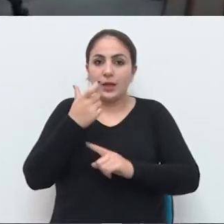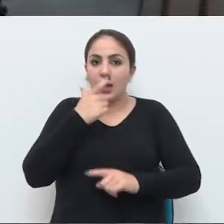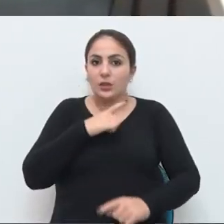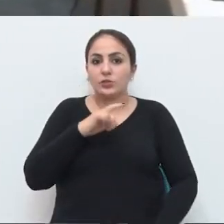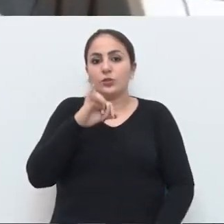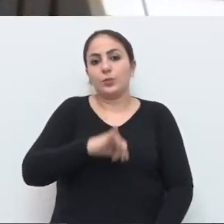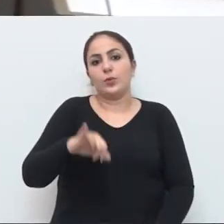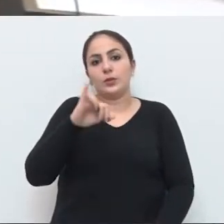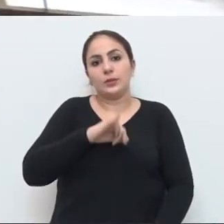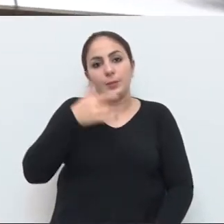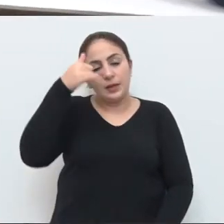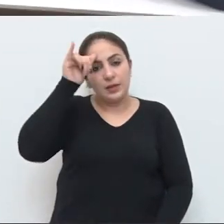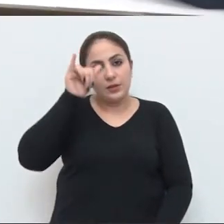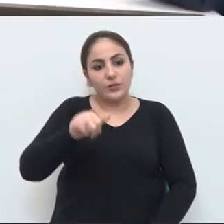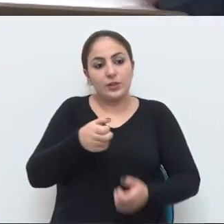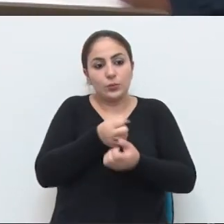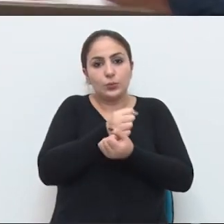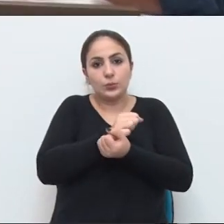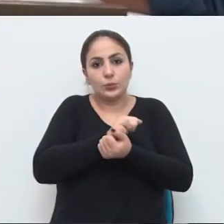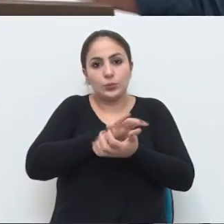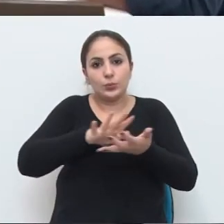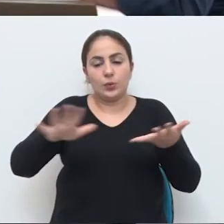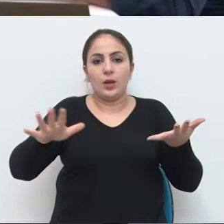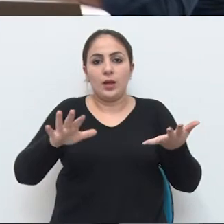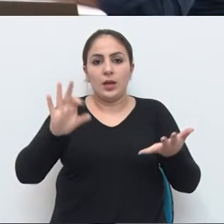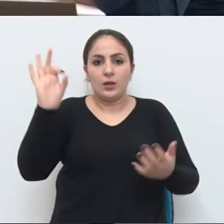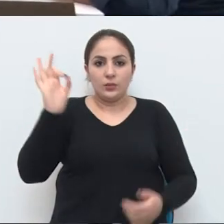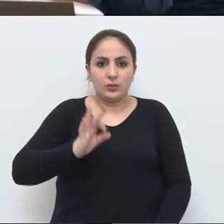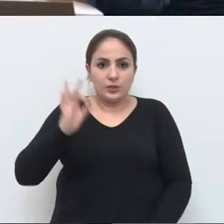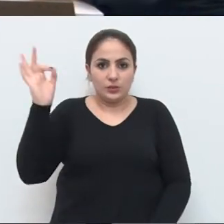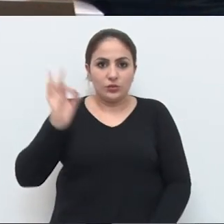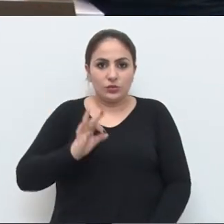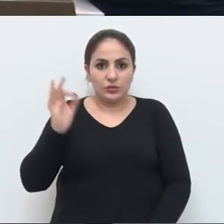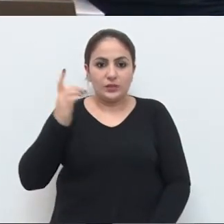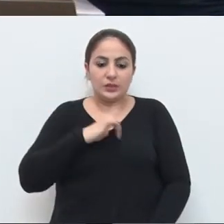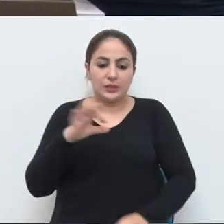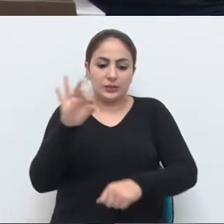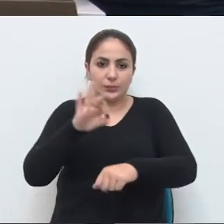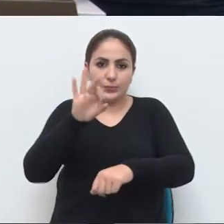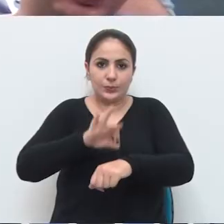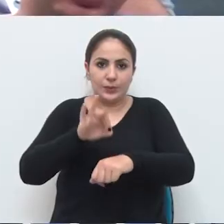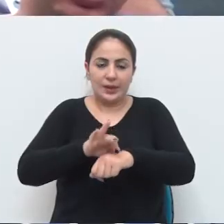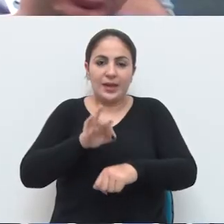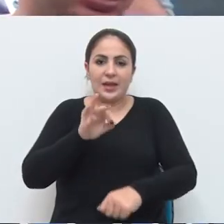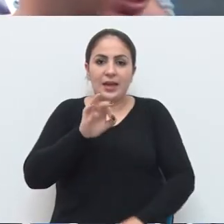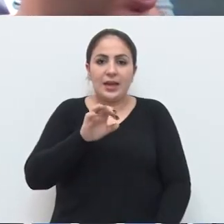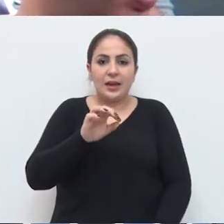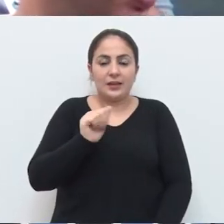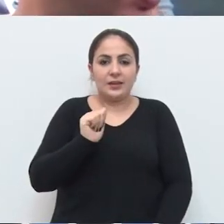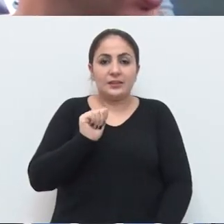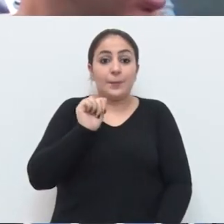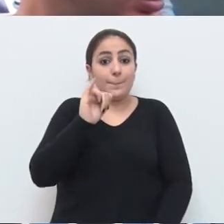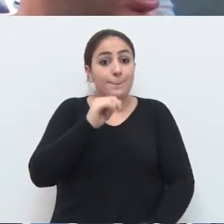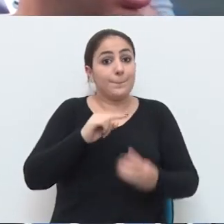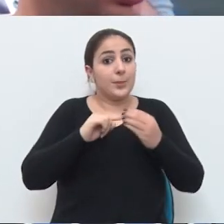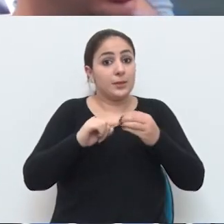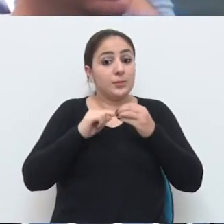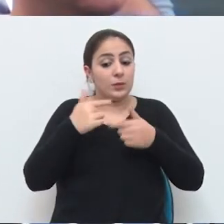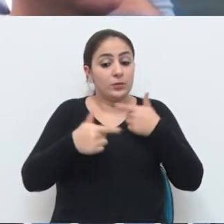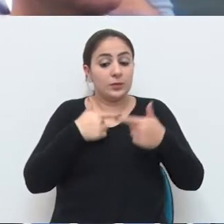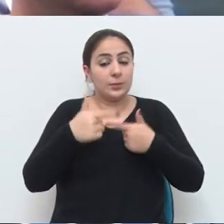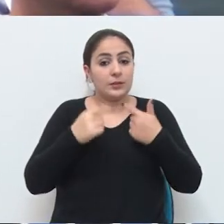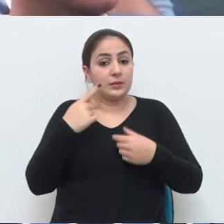é essencial para evitar um aumento nos índices de infestação do Aedes aegypti, principal trabalho desses